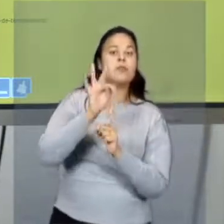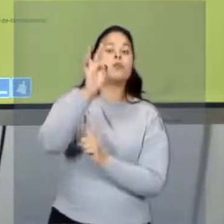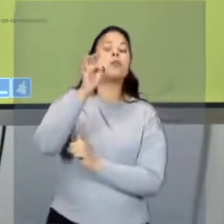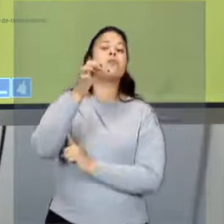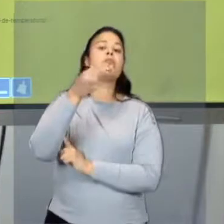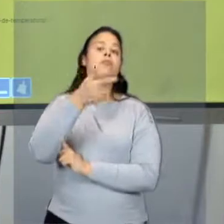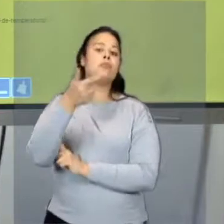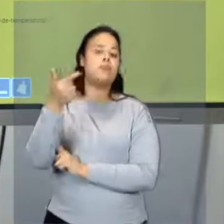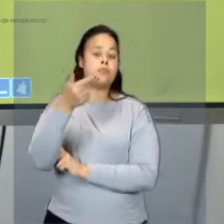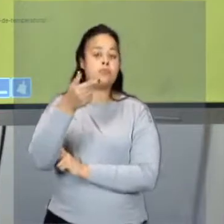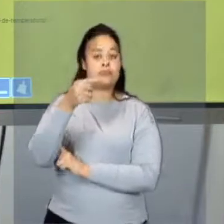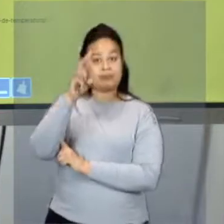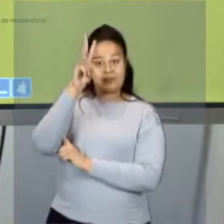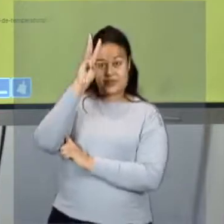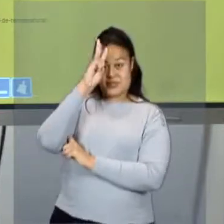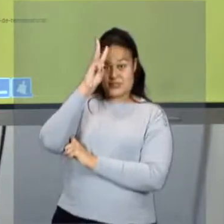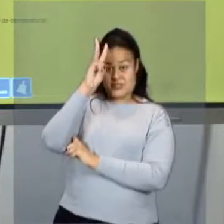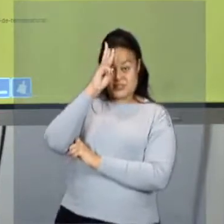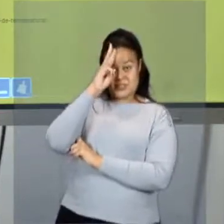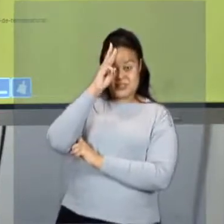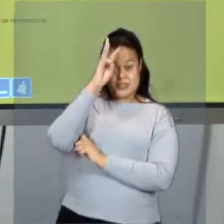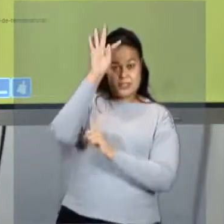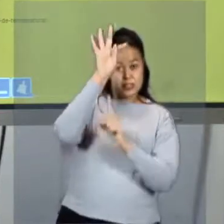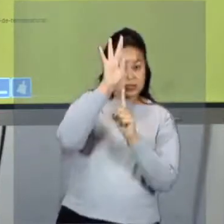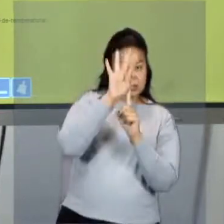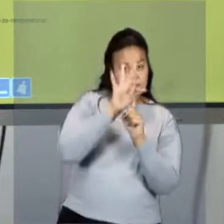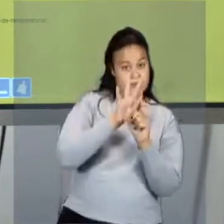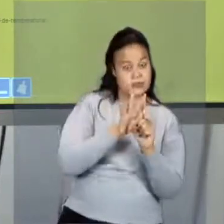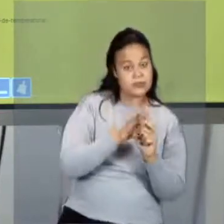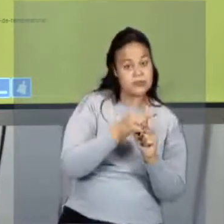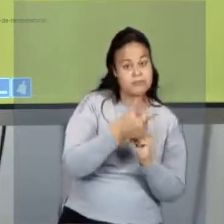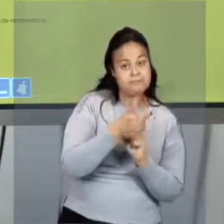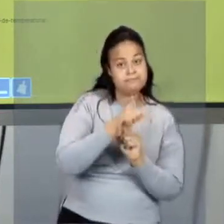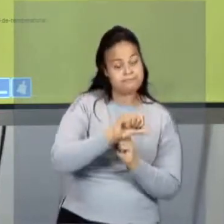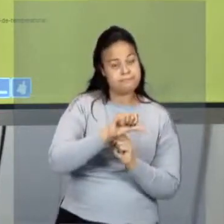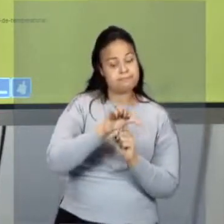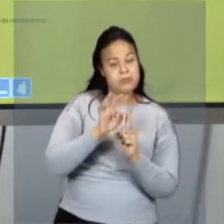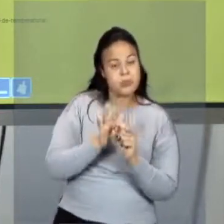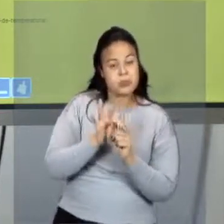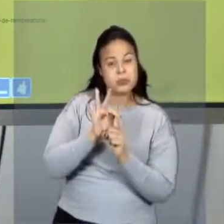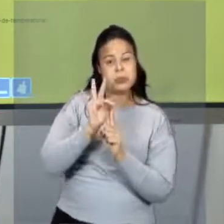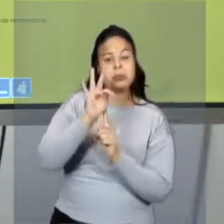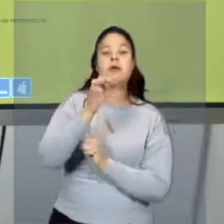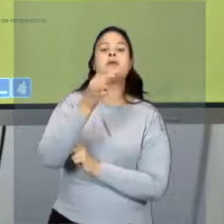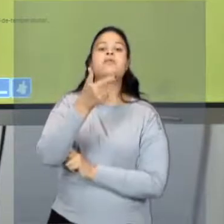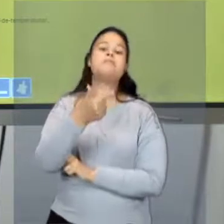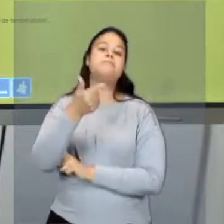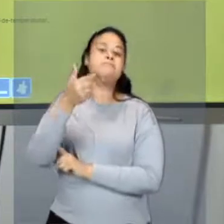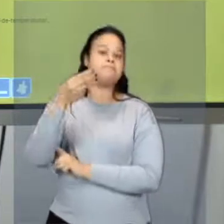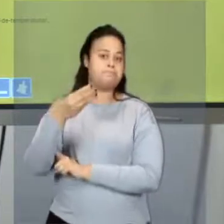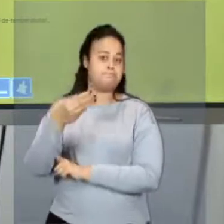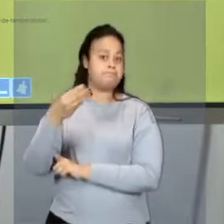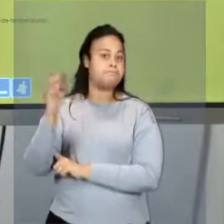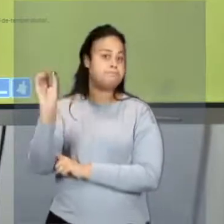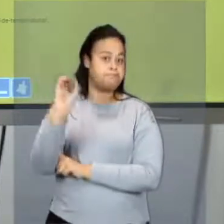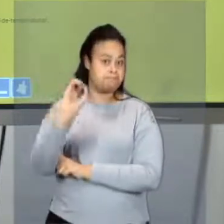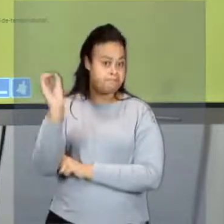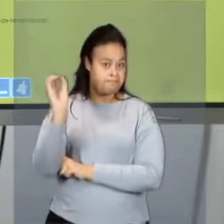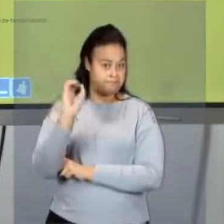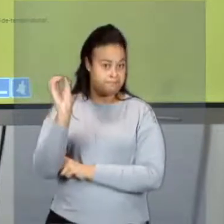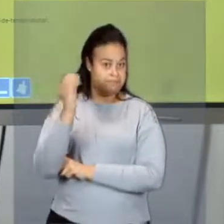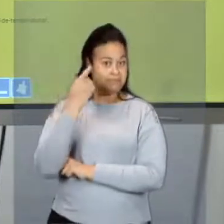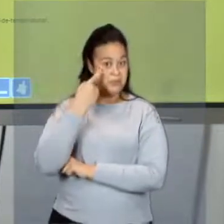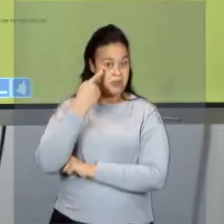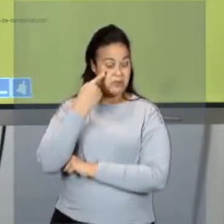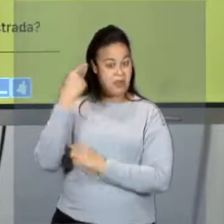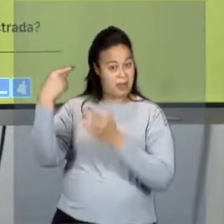graus. Na terça-feira, temos a mínima e a máxima de 23 graus. Vamos ver